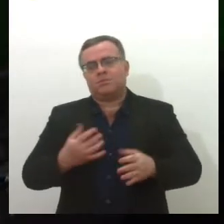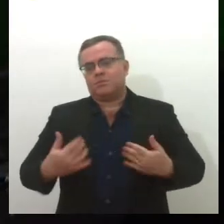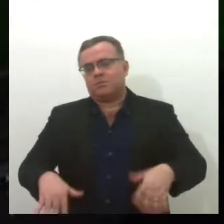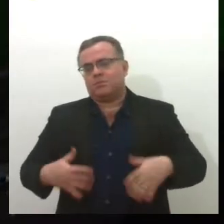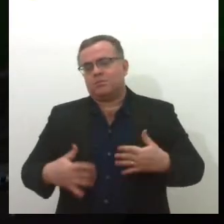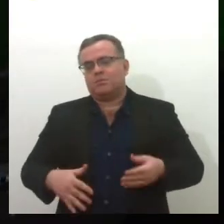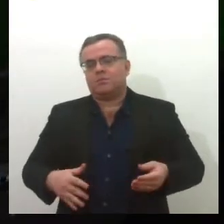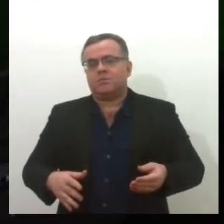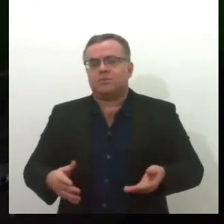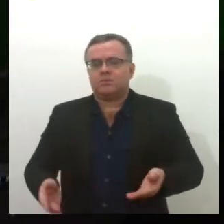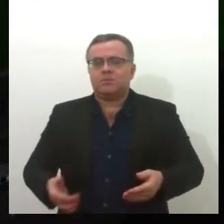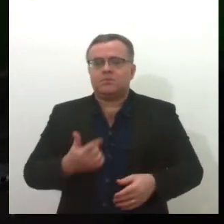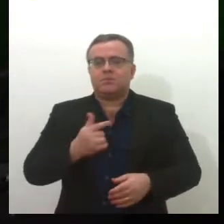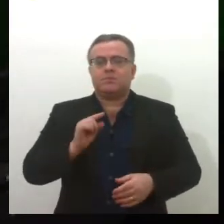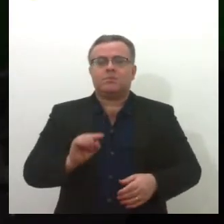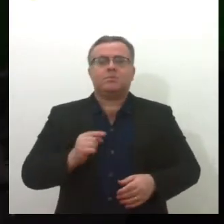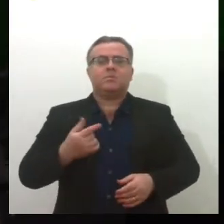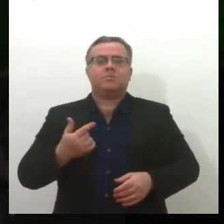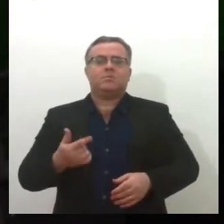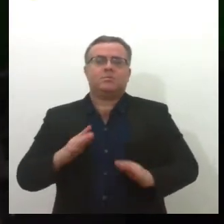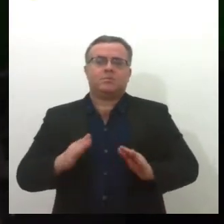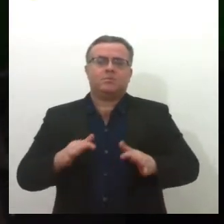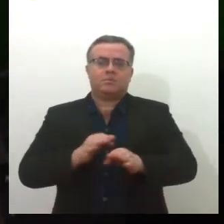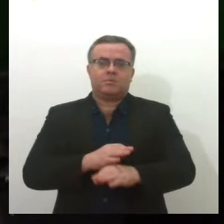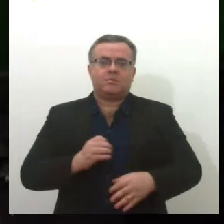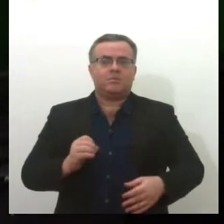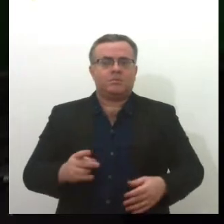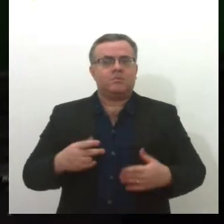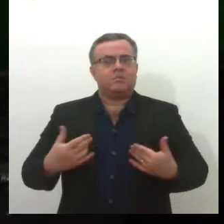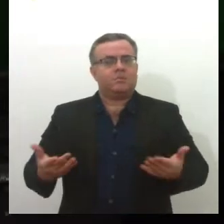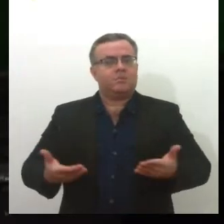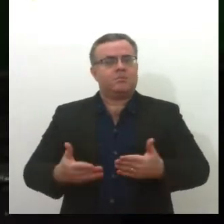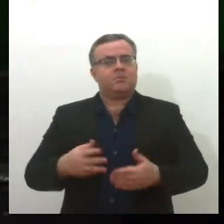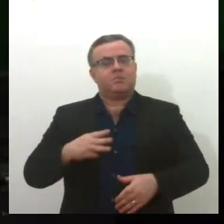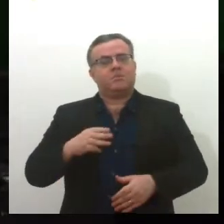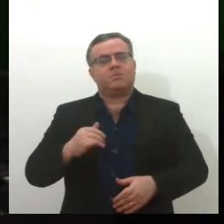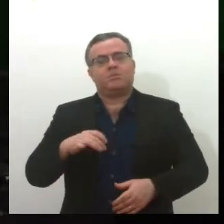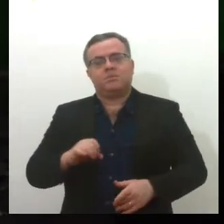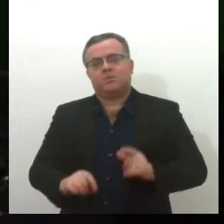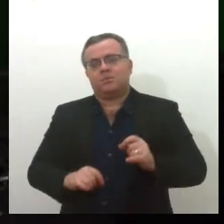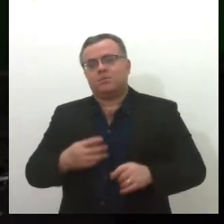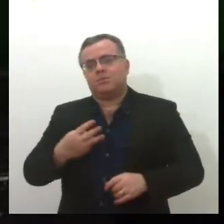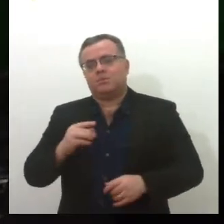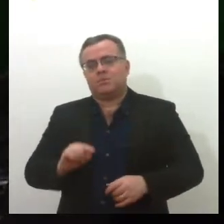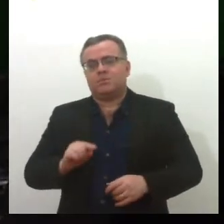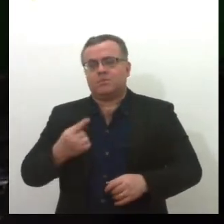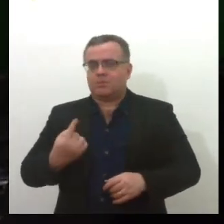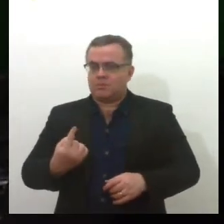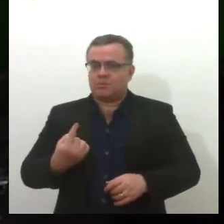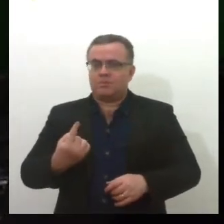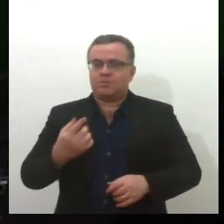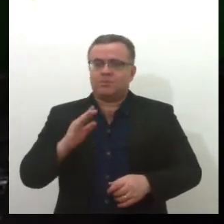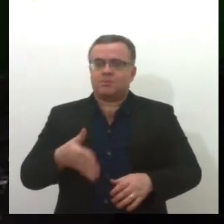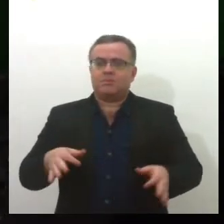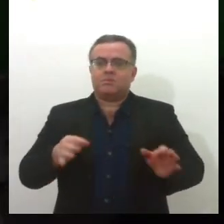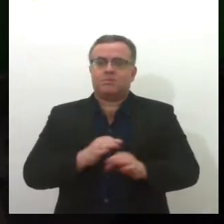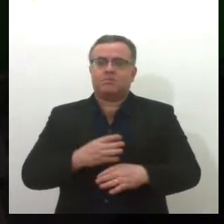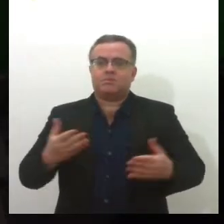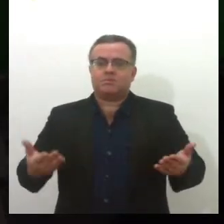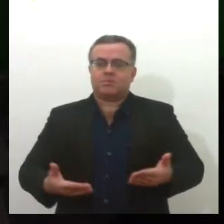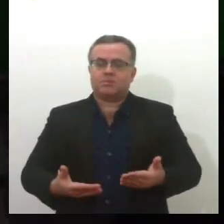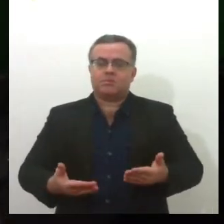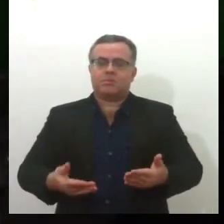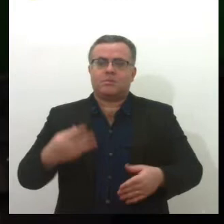,2, considerado já médio risco. Agora em maio foi de 3,1 e nessa semana estamos concluindo o